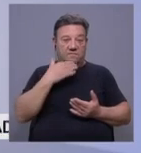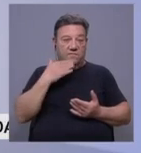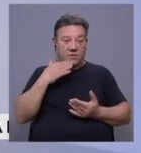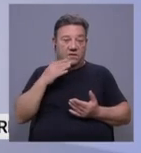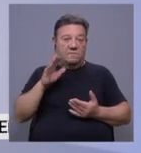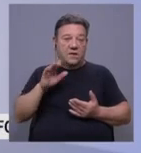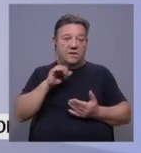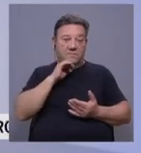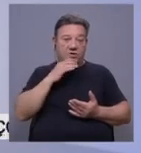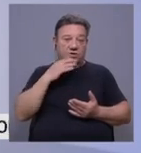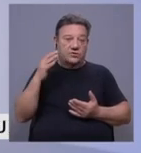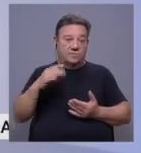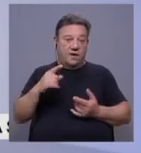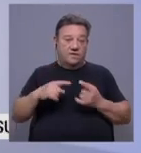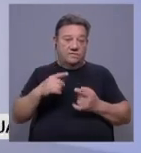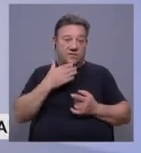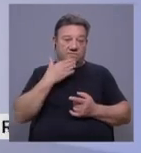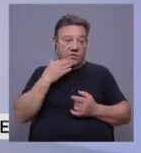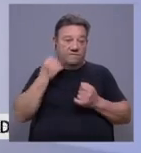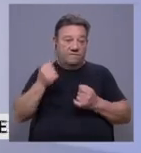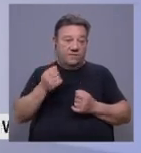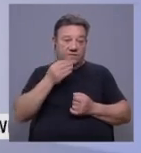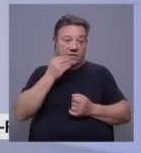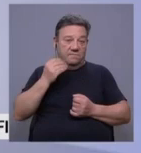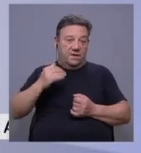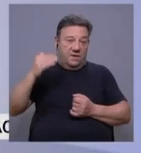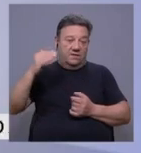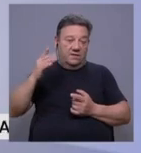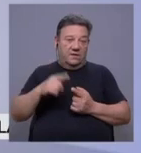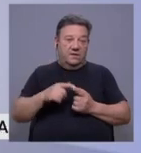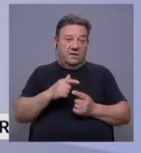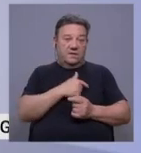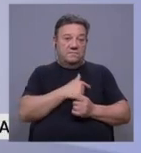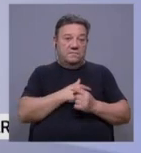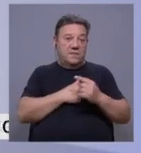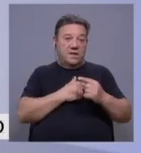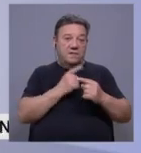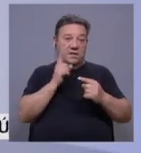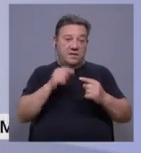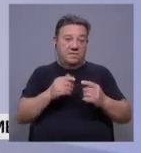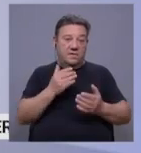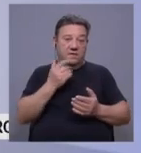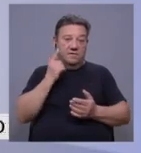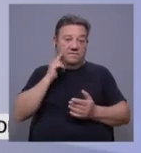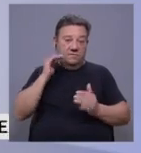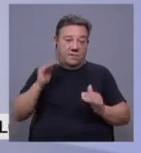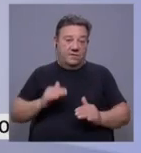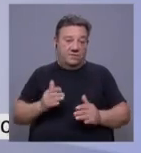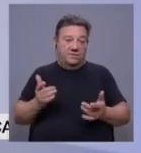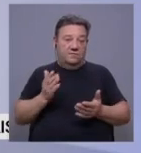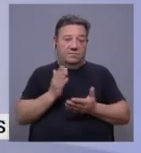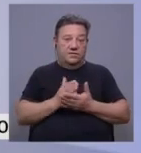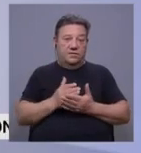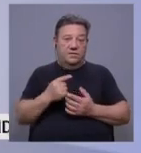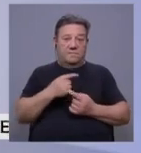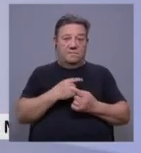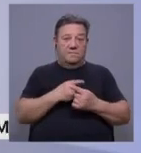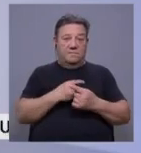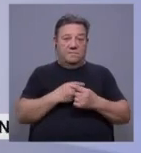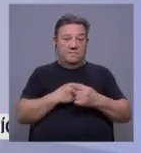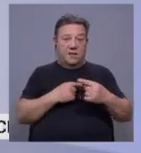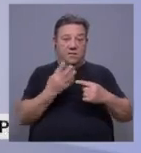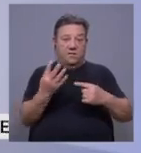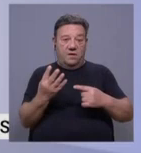ou moderado, não intente superar por vezes moderada ou forte nas terras altas. Temperaturas mínimas também baixas entre os menos 4